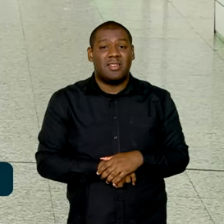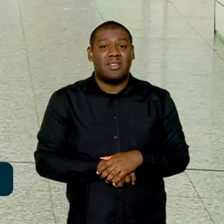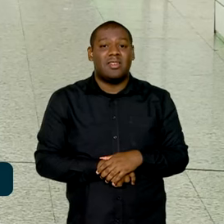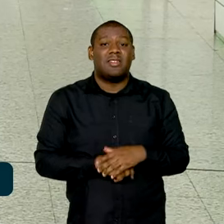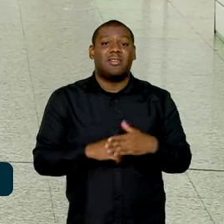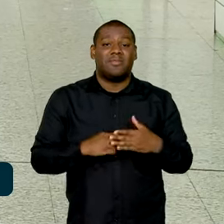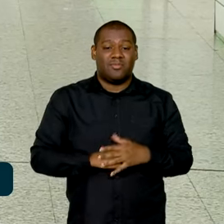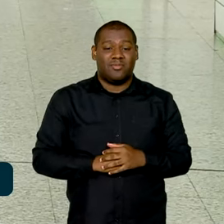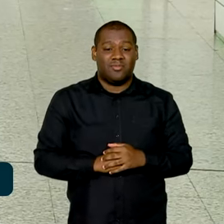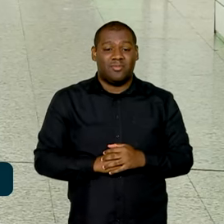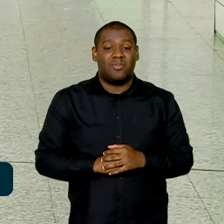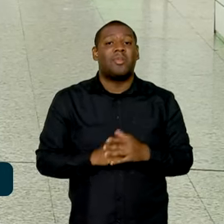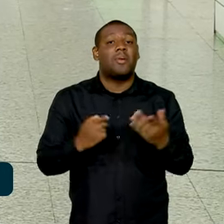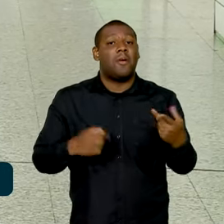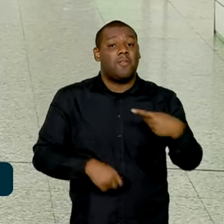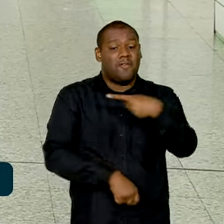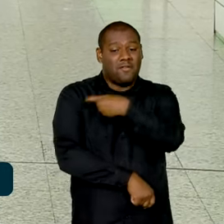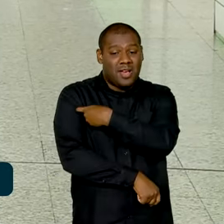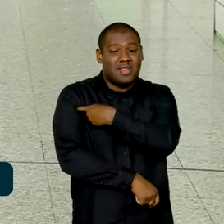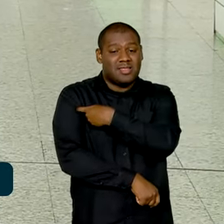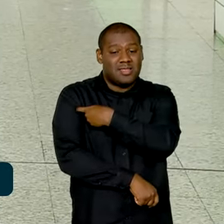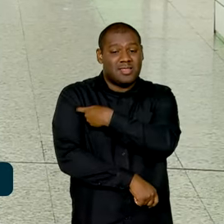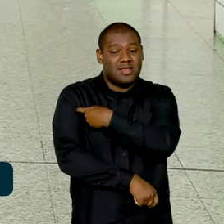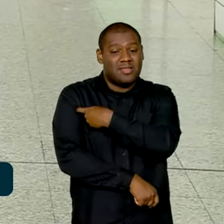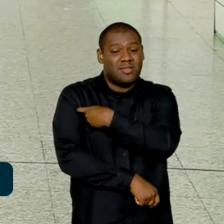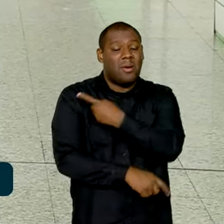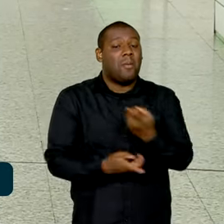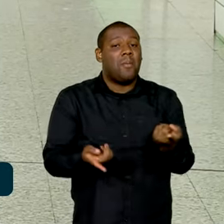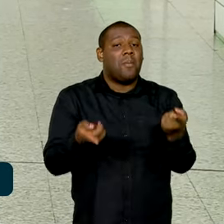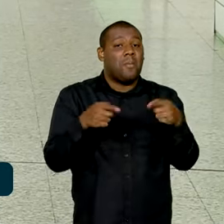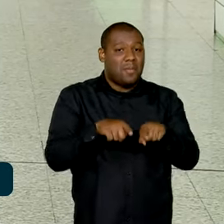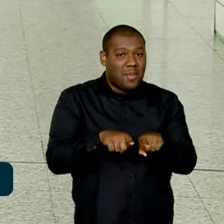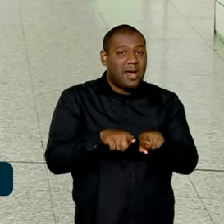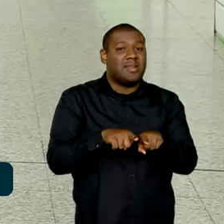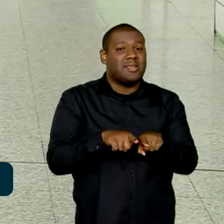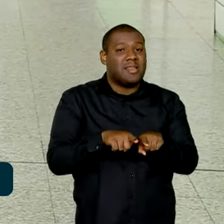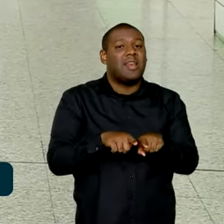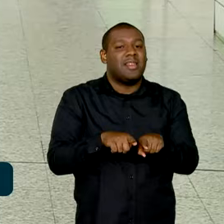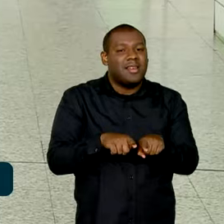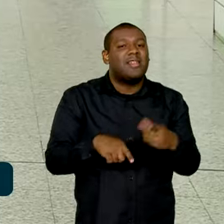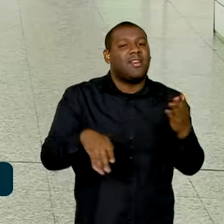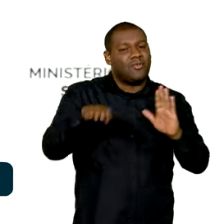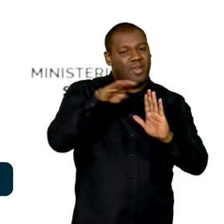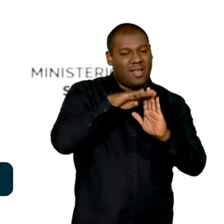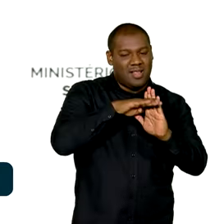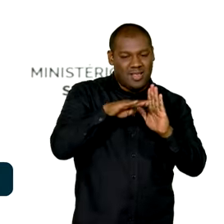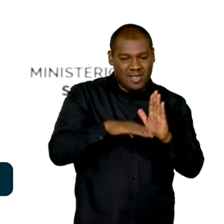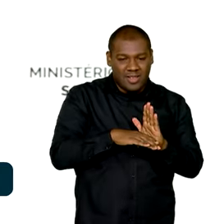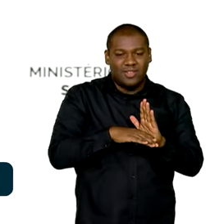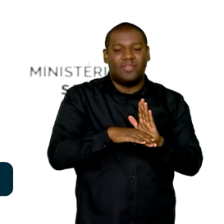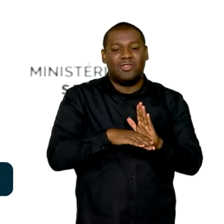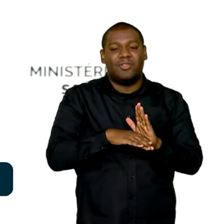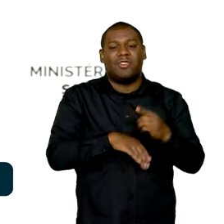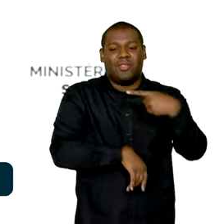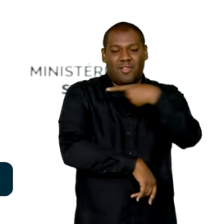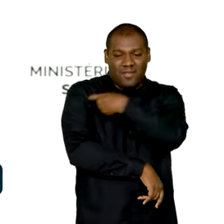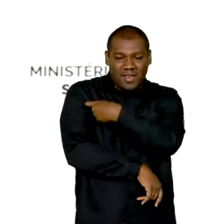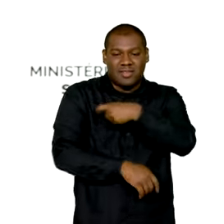administrada junto com outros imunizantes do calendário nacional de vacinação. É uma vacina